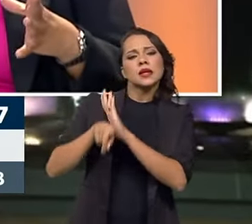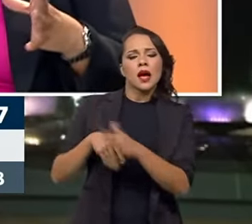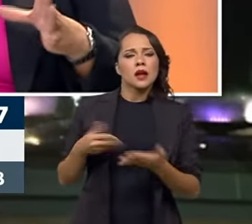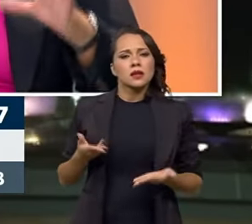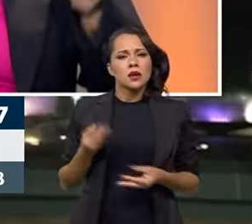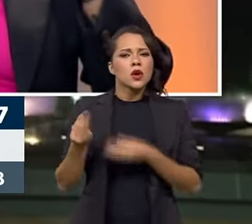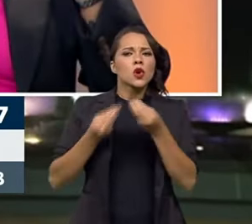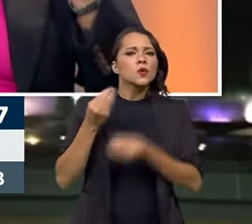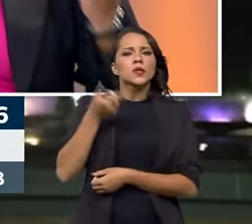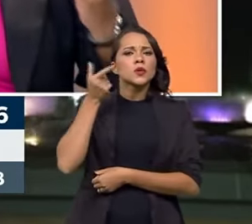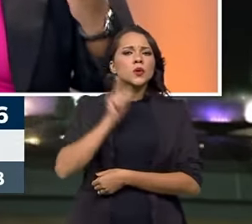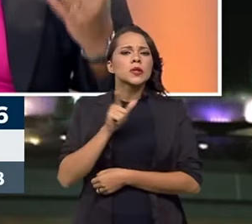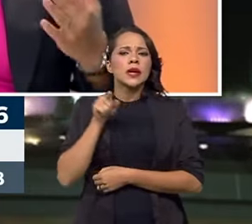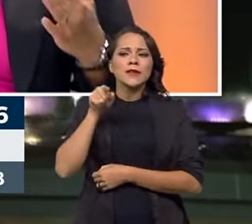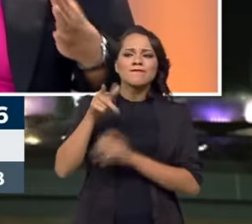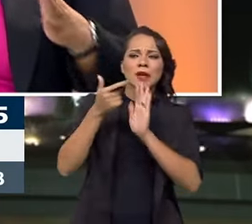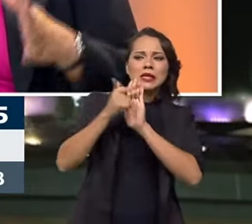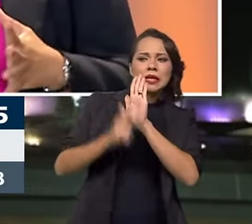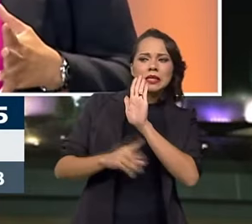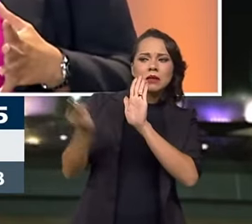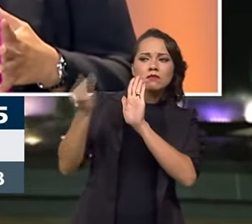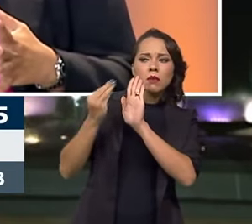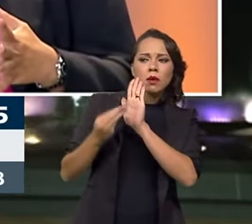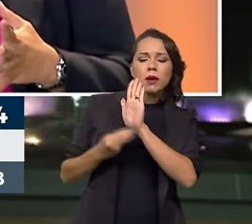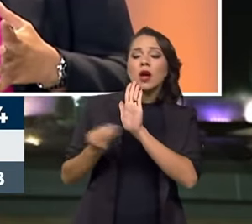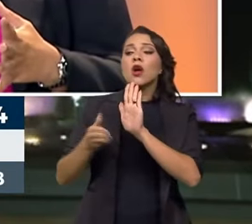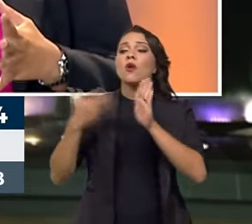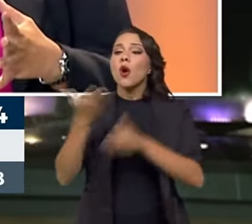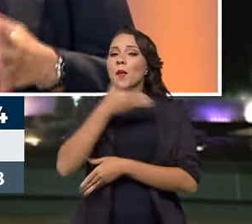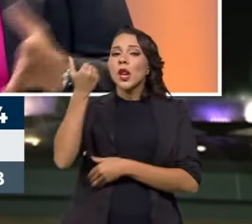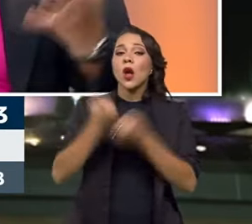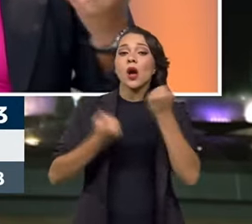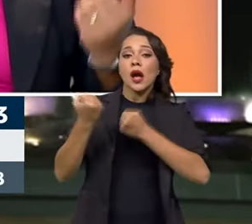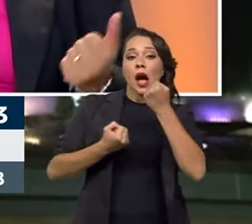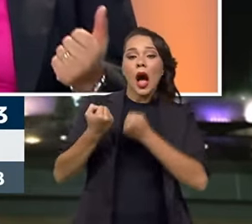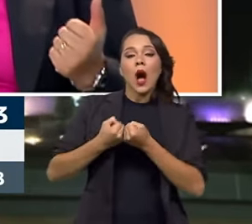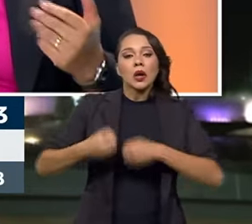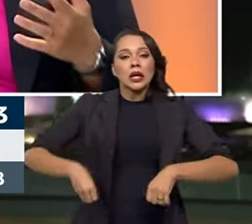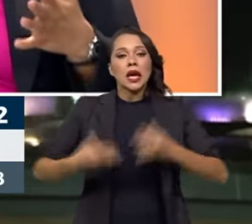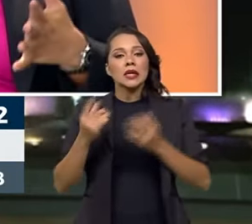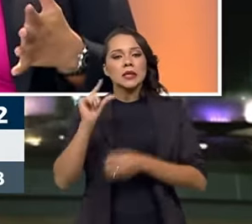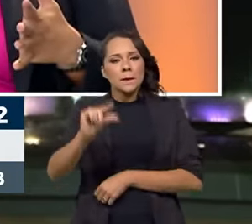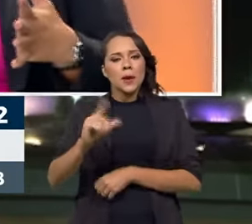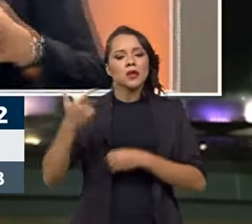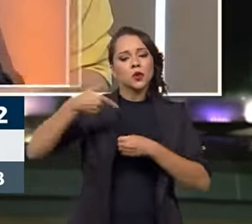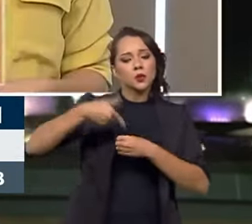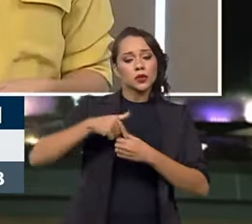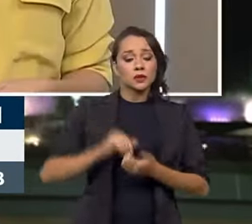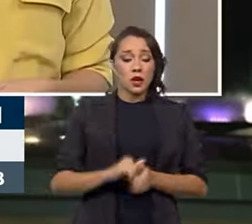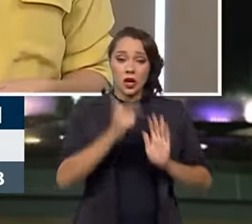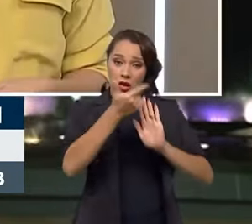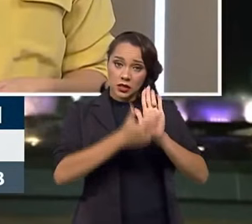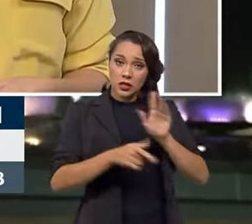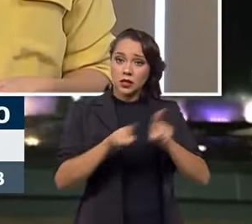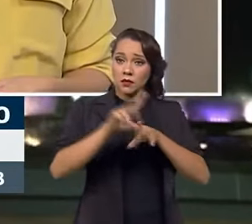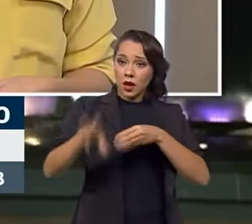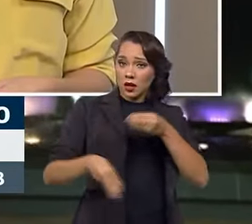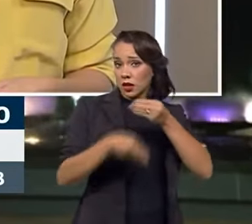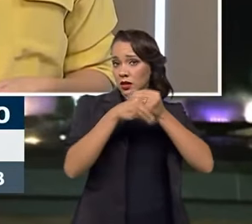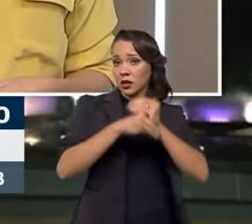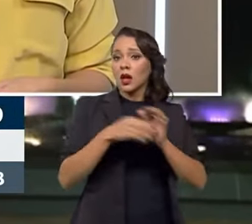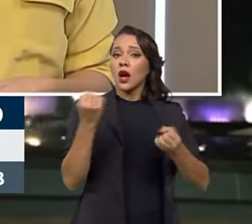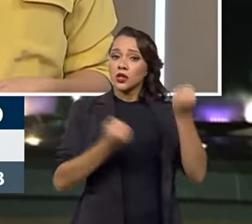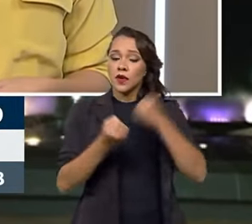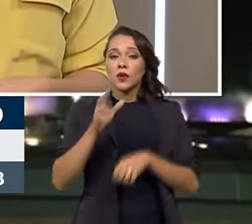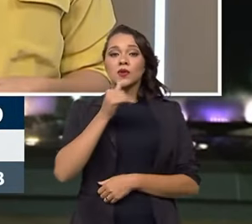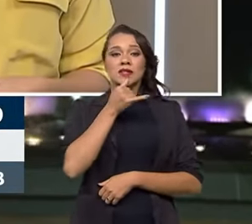que vocês conseguem fazer essa listagem de quais são os carros que consomem menos? E essa listagem também agrega também os veículos